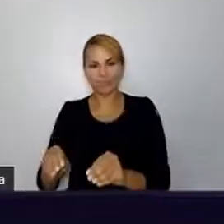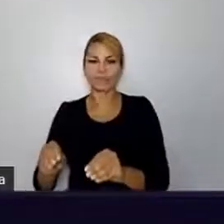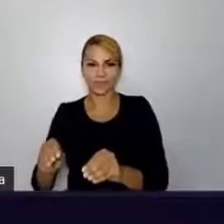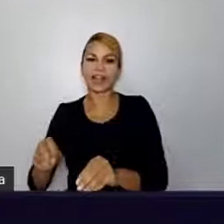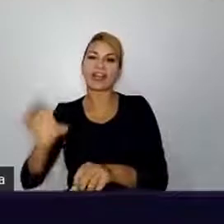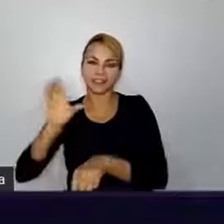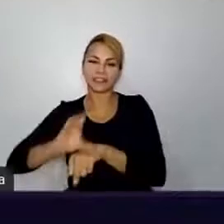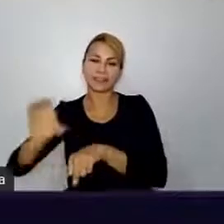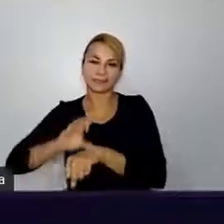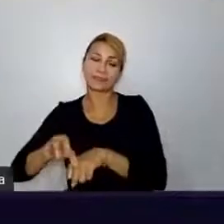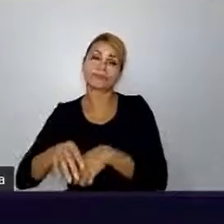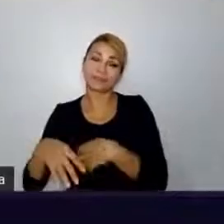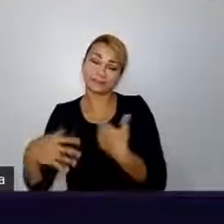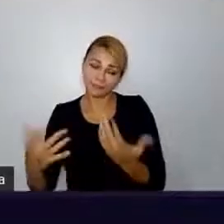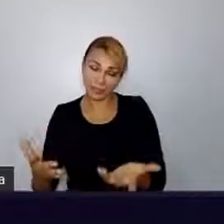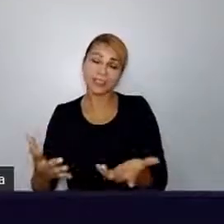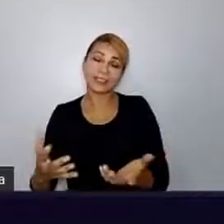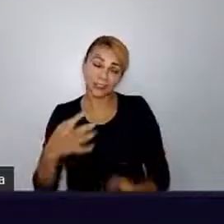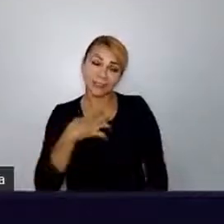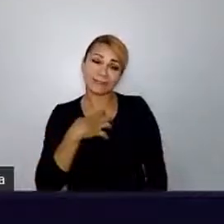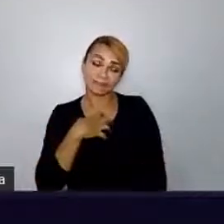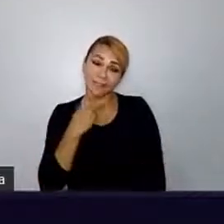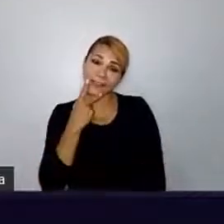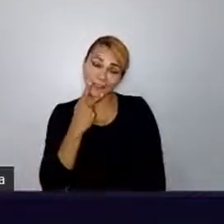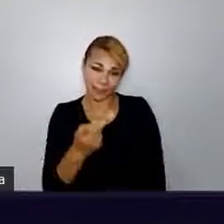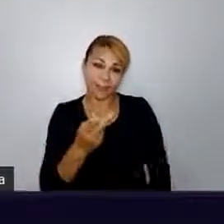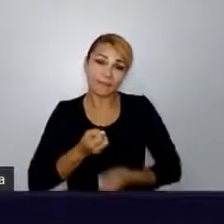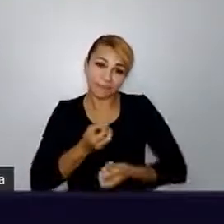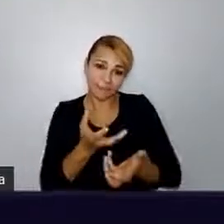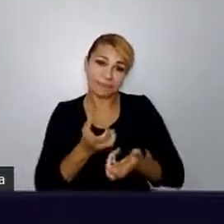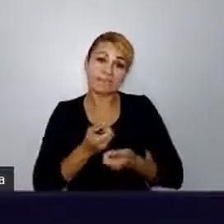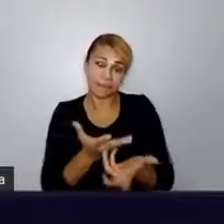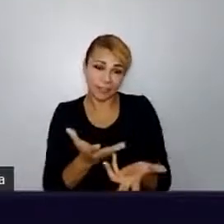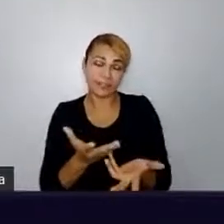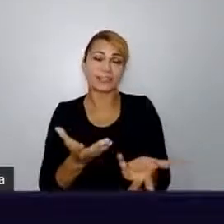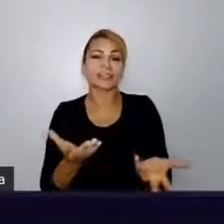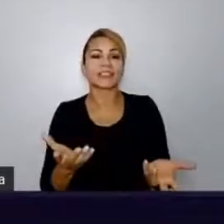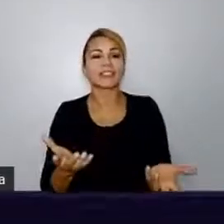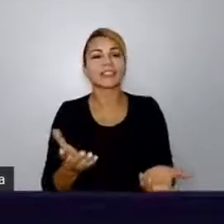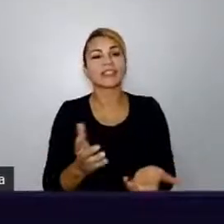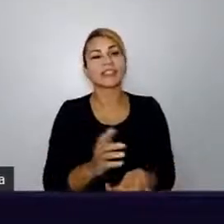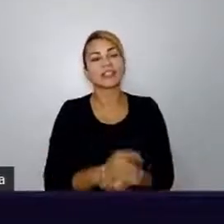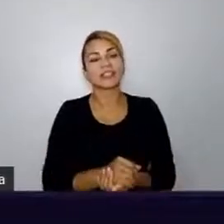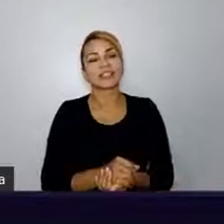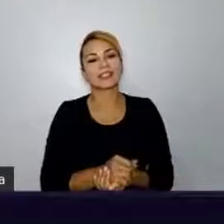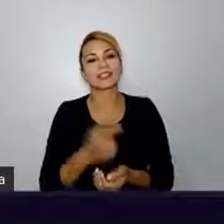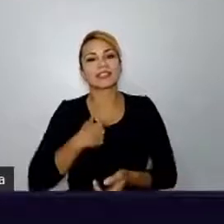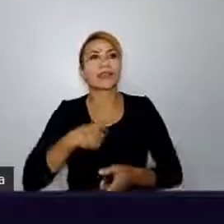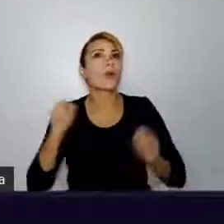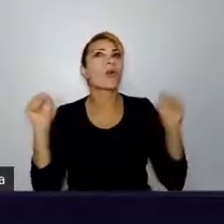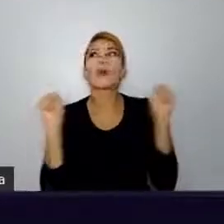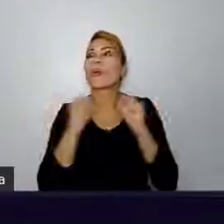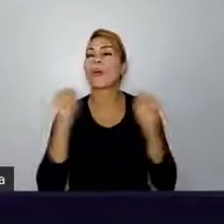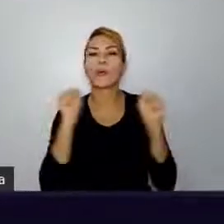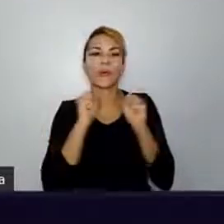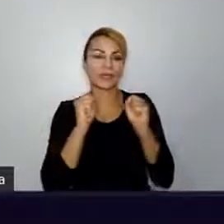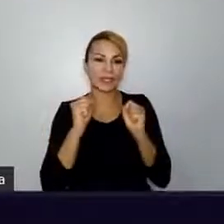assim, me sinto da mesma forma hoje sobre programar essa mesma euforia, essa mesma empolgação.